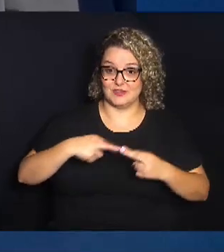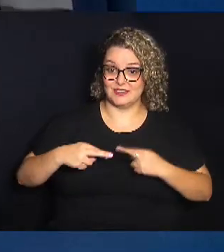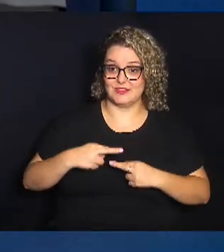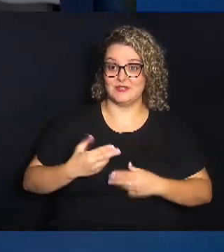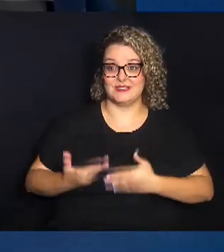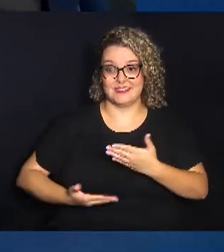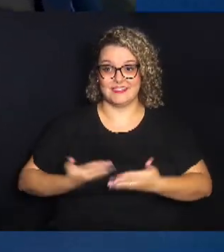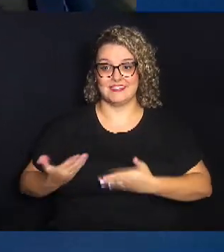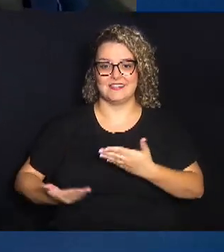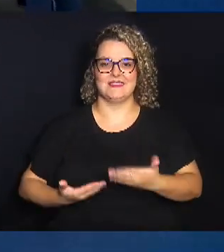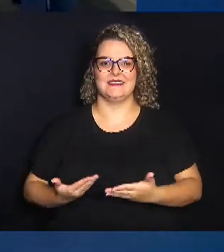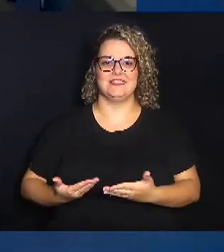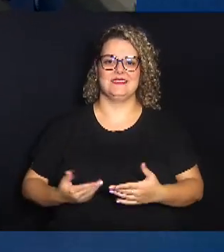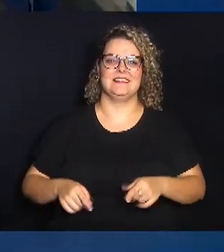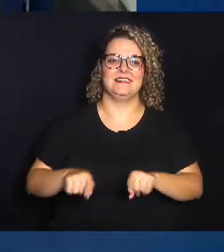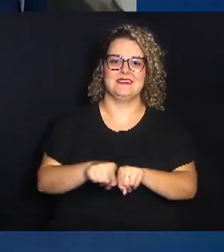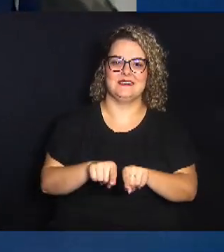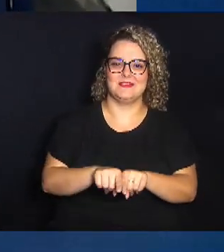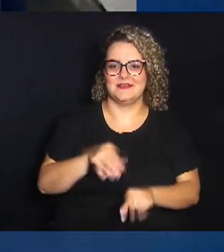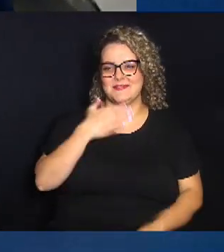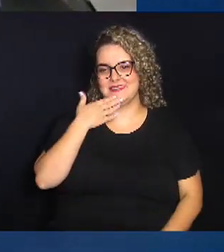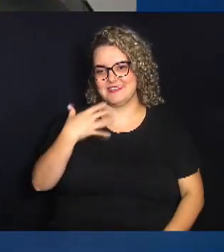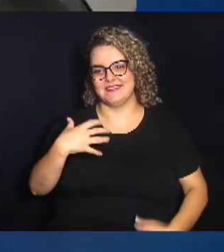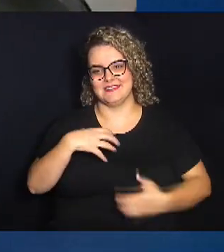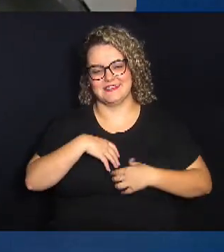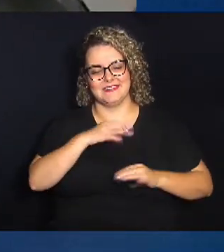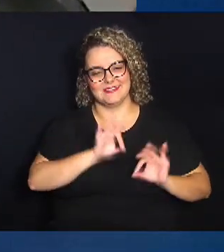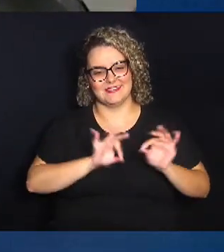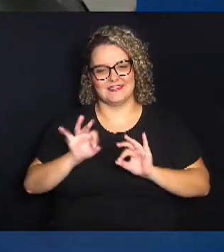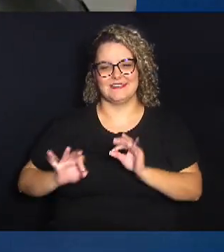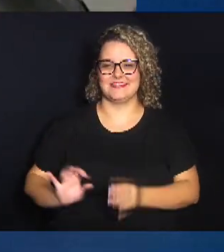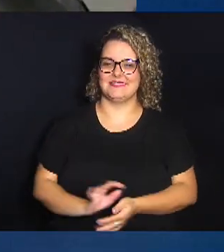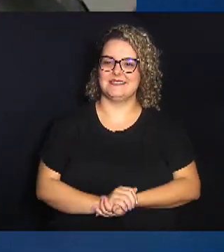servidores e melhora o clima organizacional.